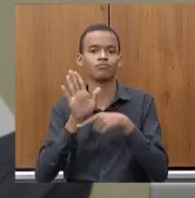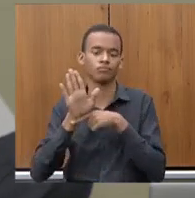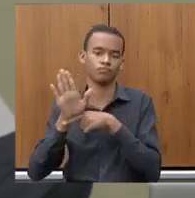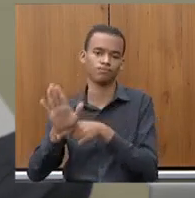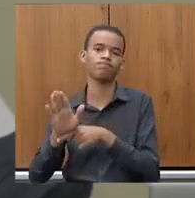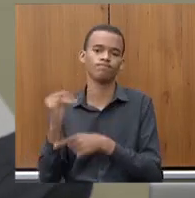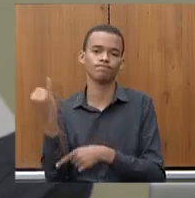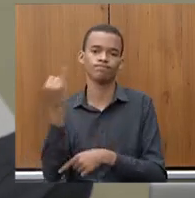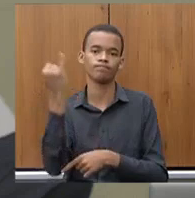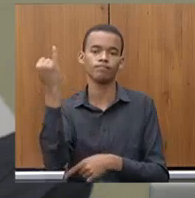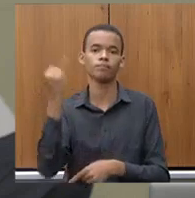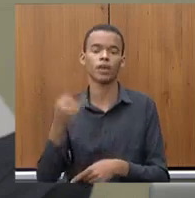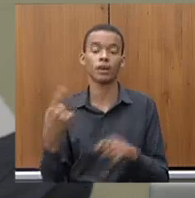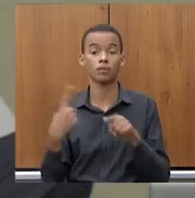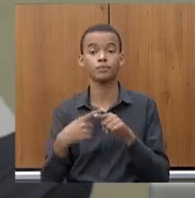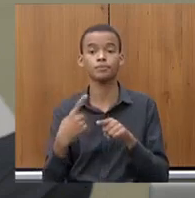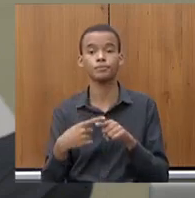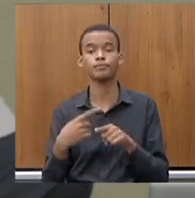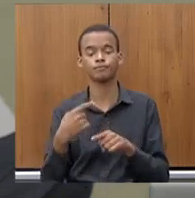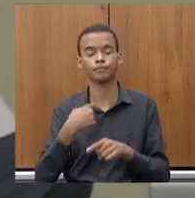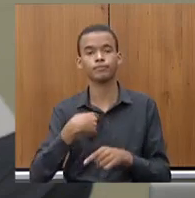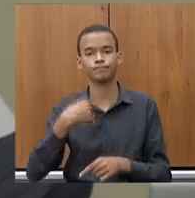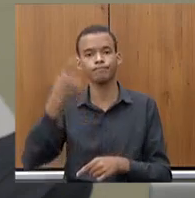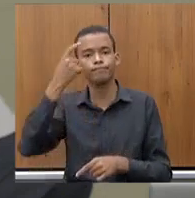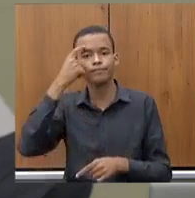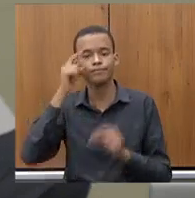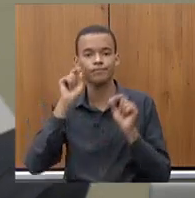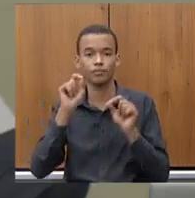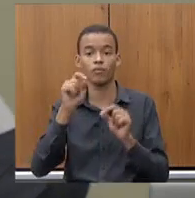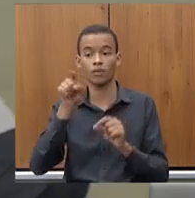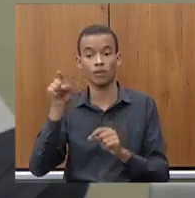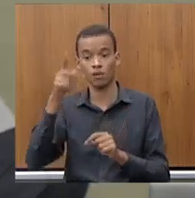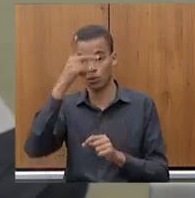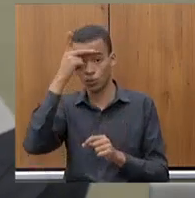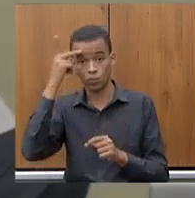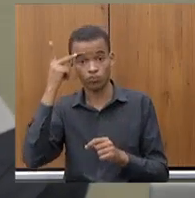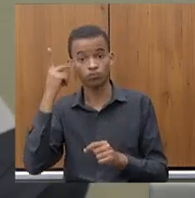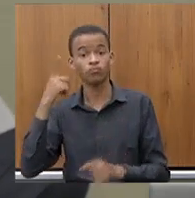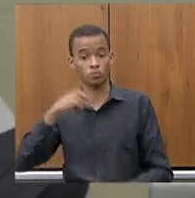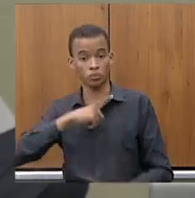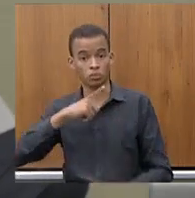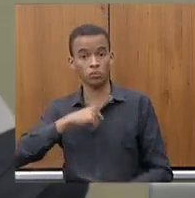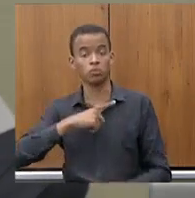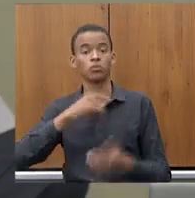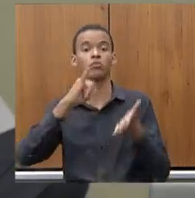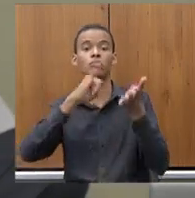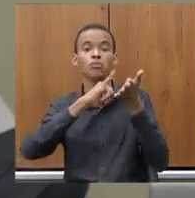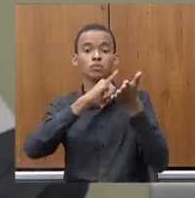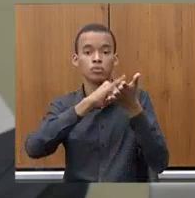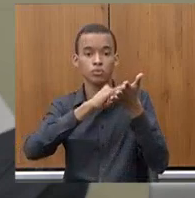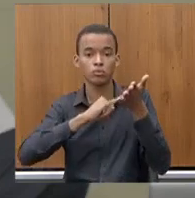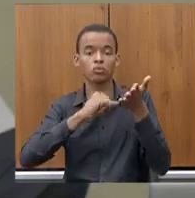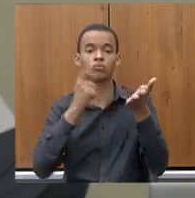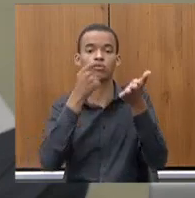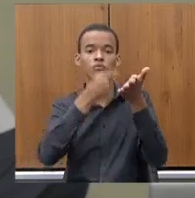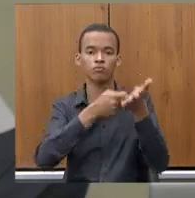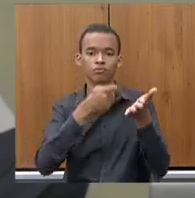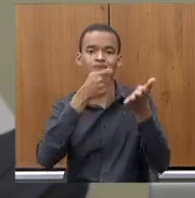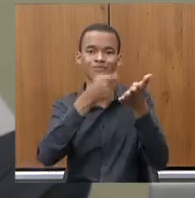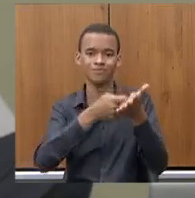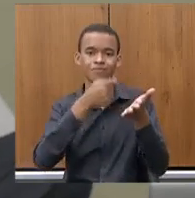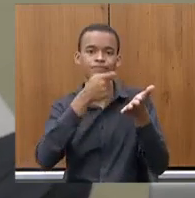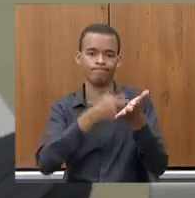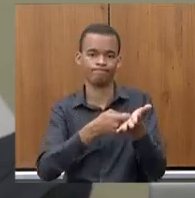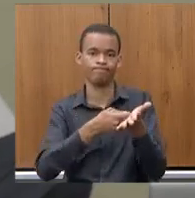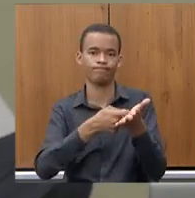assim o ser humano o indivíduo que paga os impostos mais caros do mundo deveriam minimamente ter uma